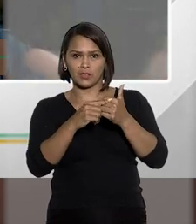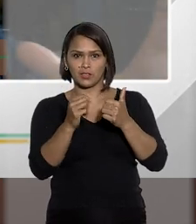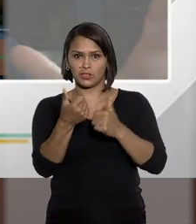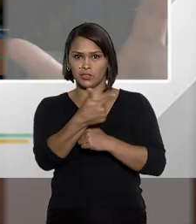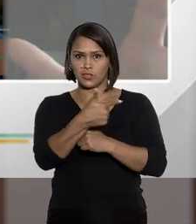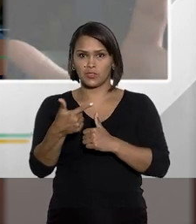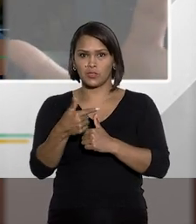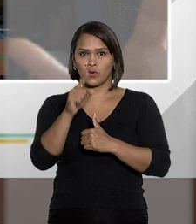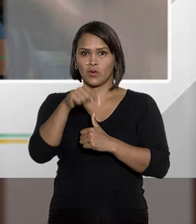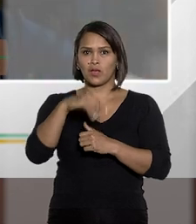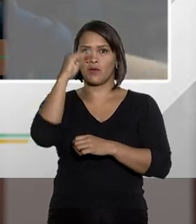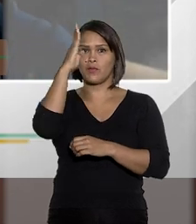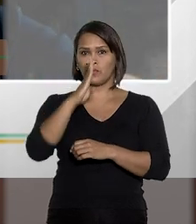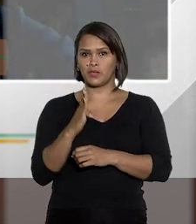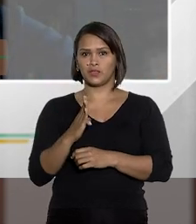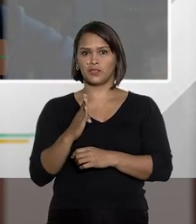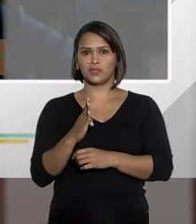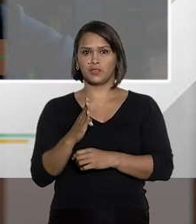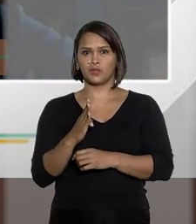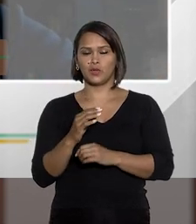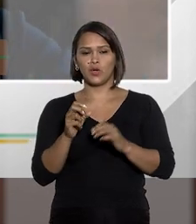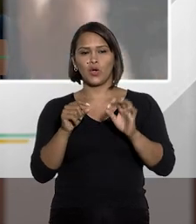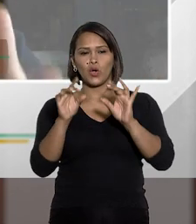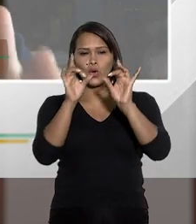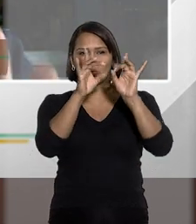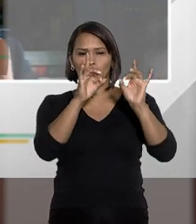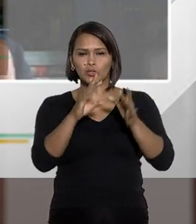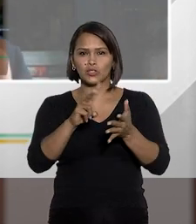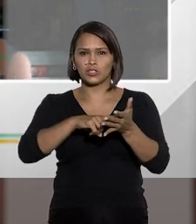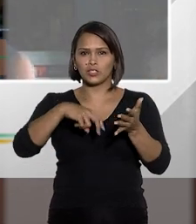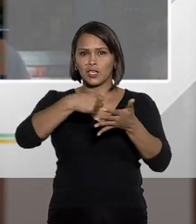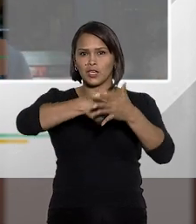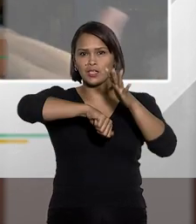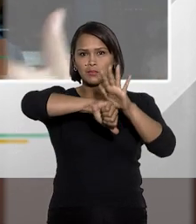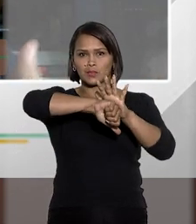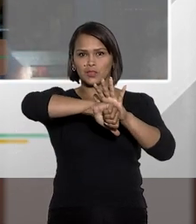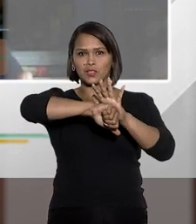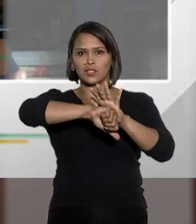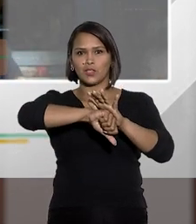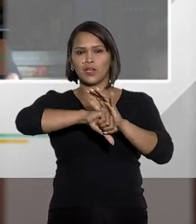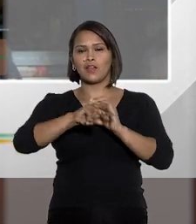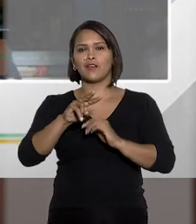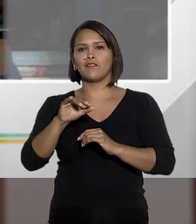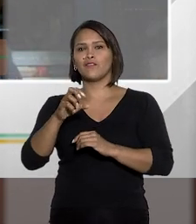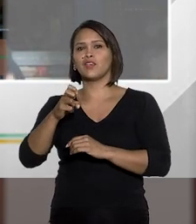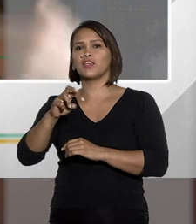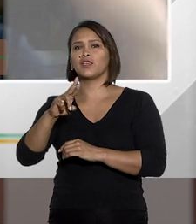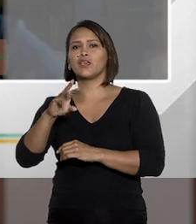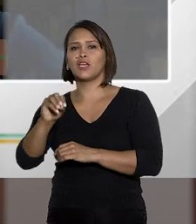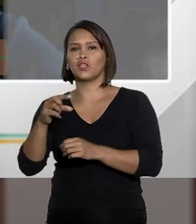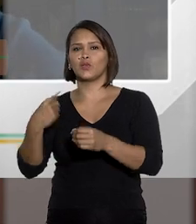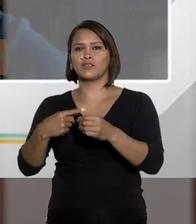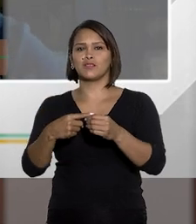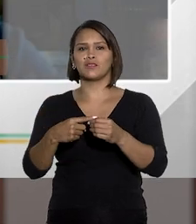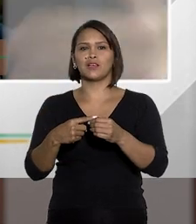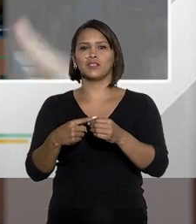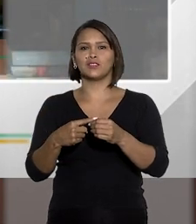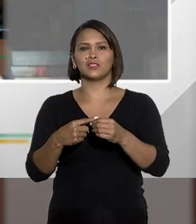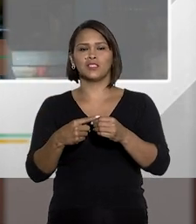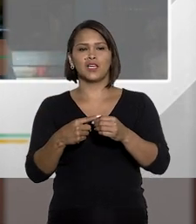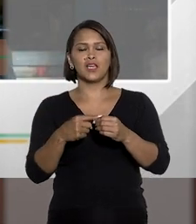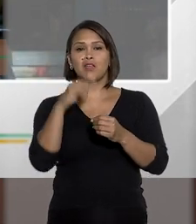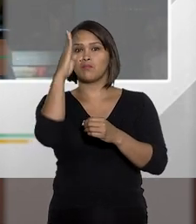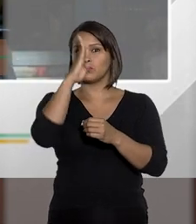artigo 2º é o Brasil. Os tipos incriminadores, Vinhedo, que é a cidade que eu moro, você não consegue